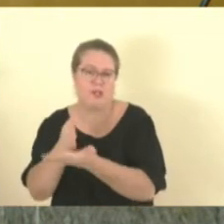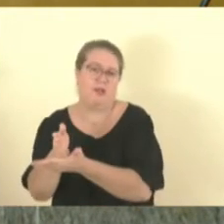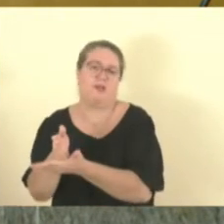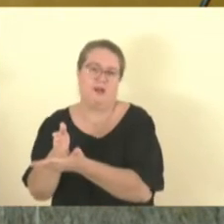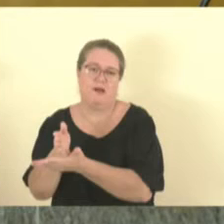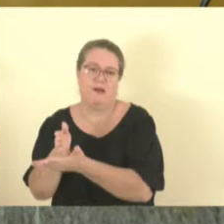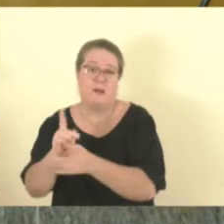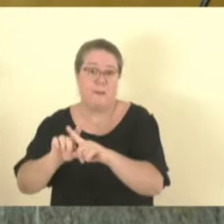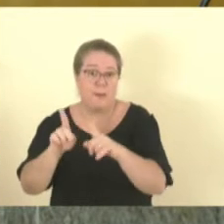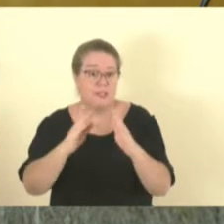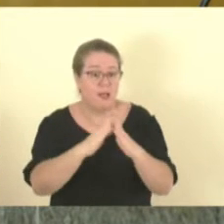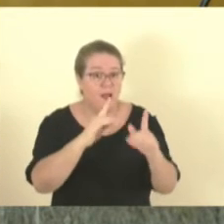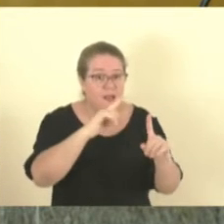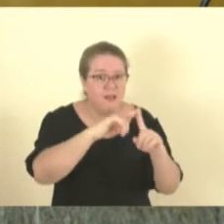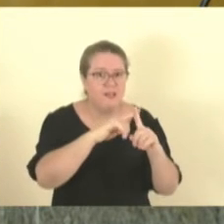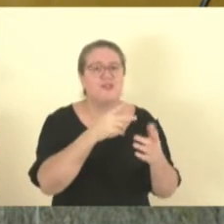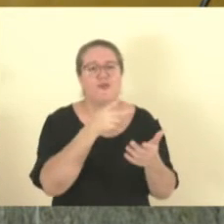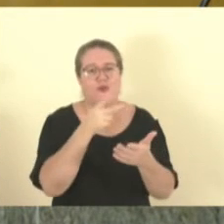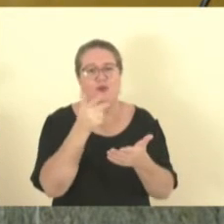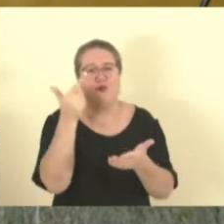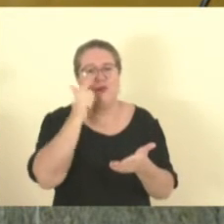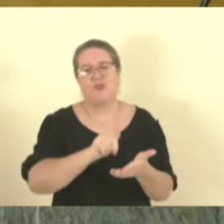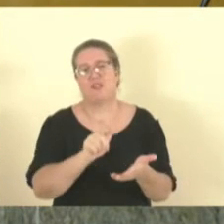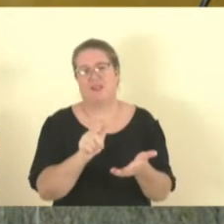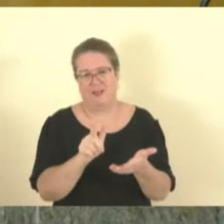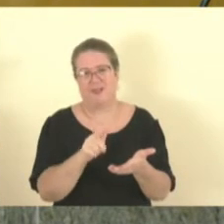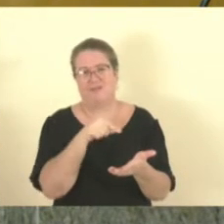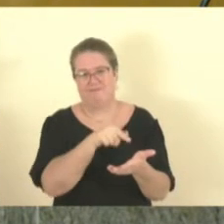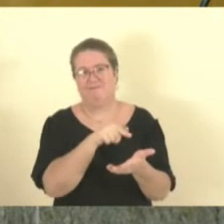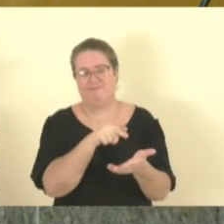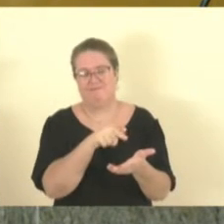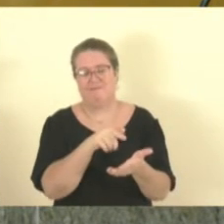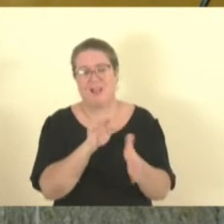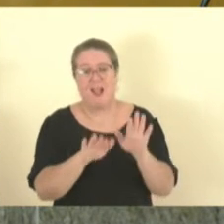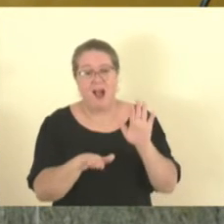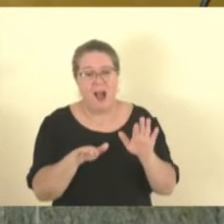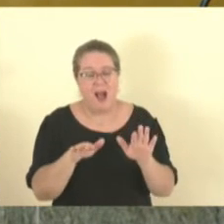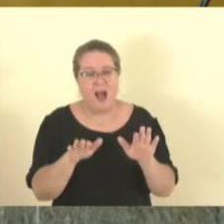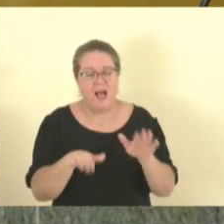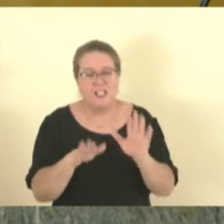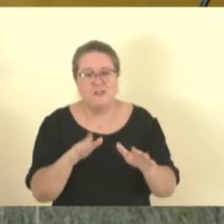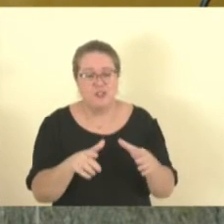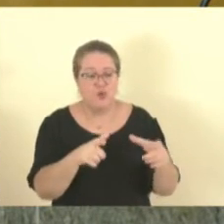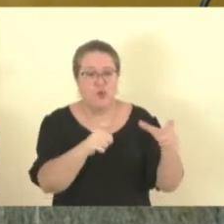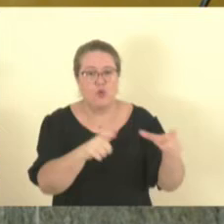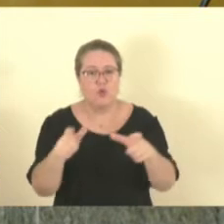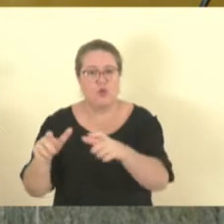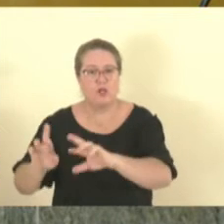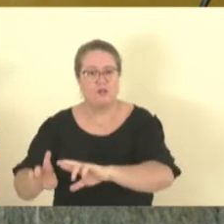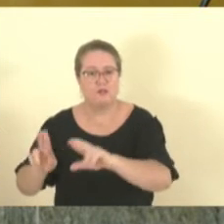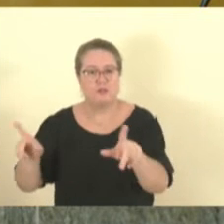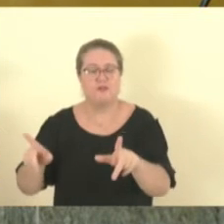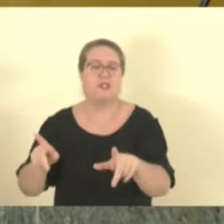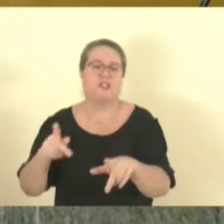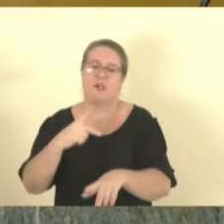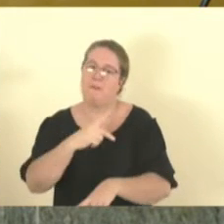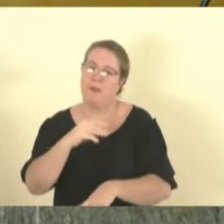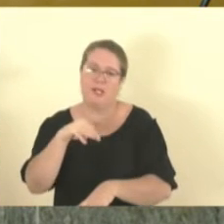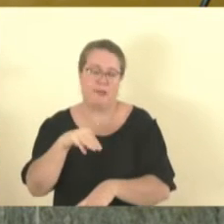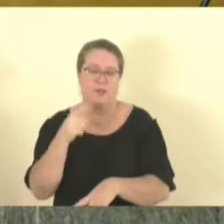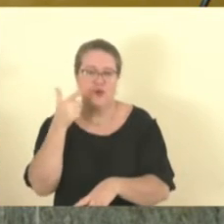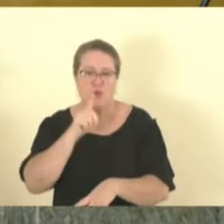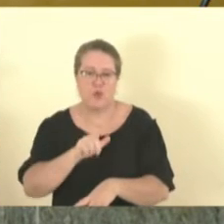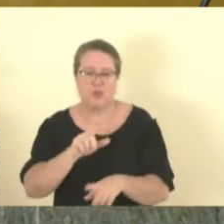mas um pastor, um seminarista, um padre, ele entra naqueles locais e faz um trabalho muito importante para a sociedade. Parabéns,